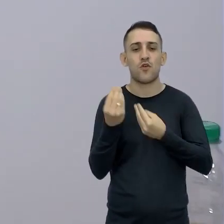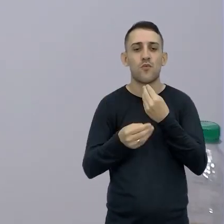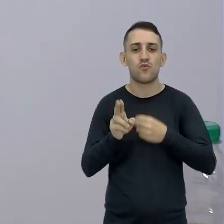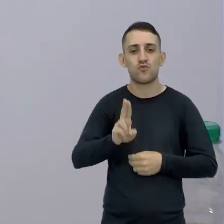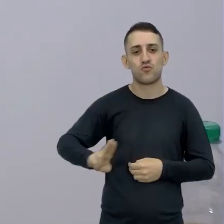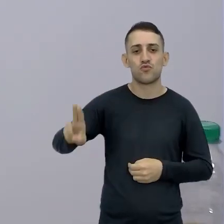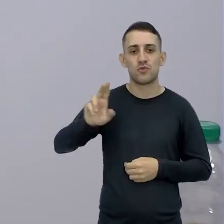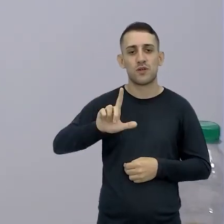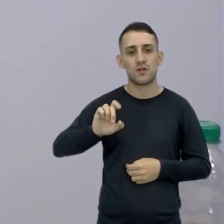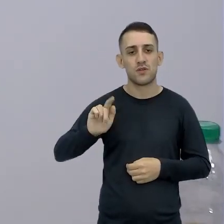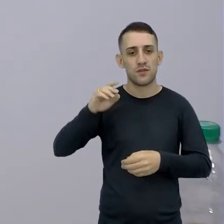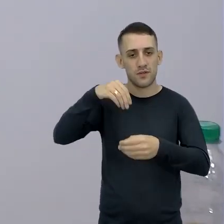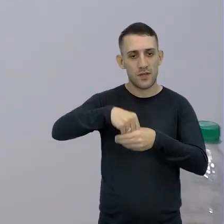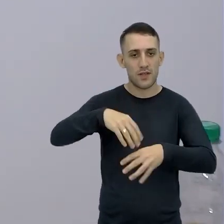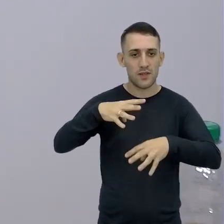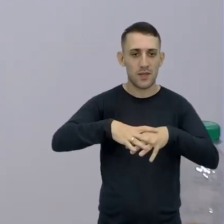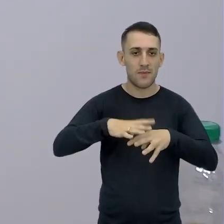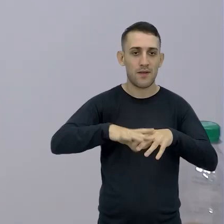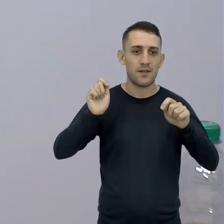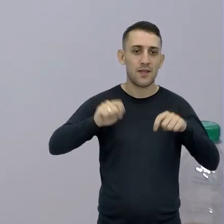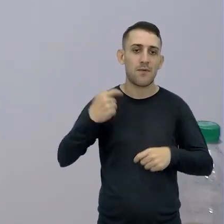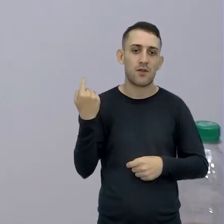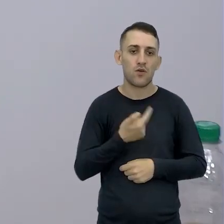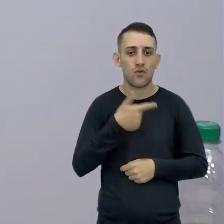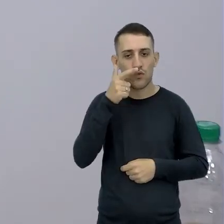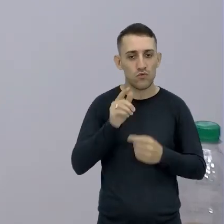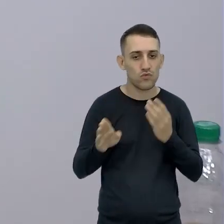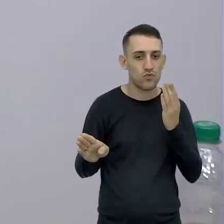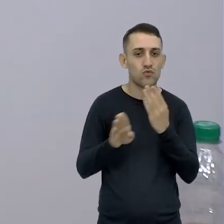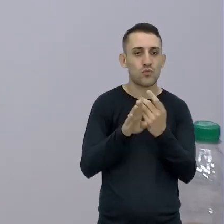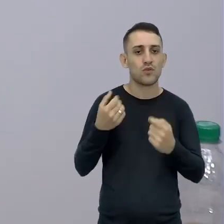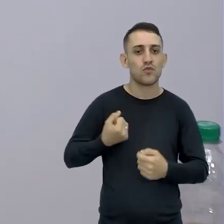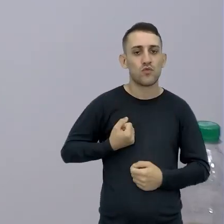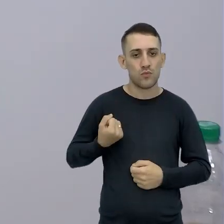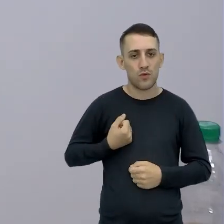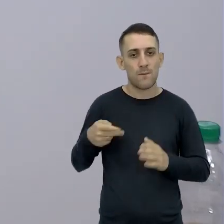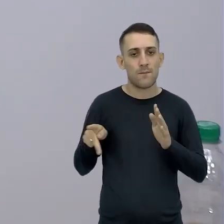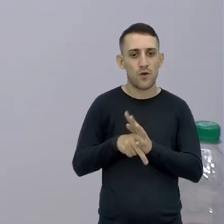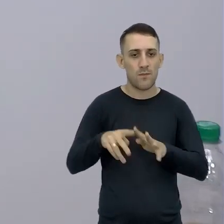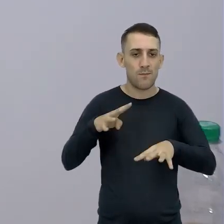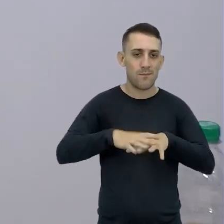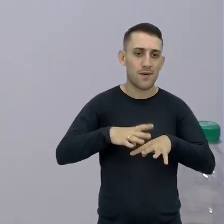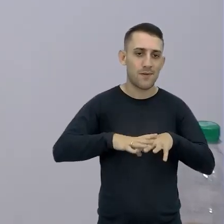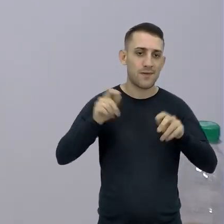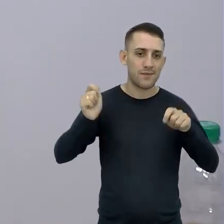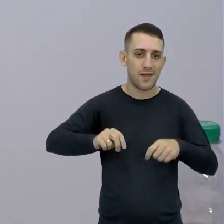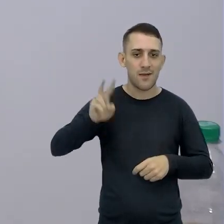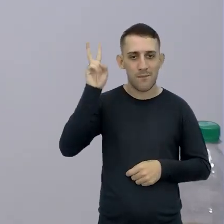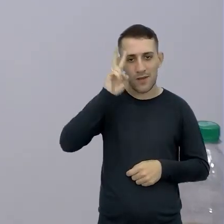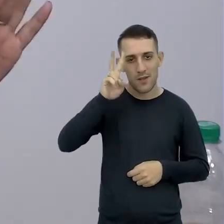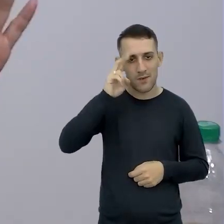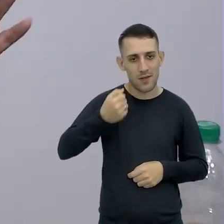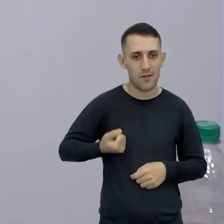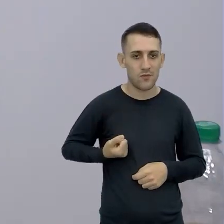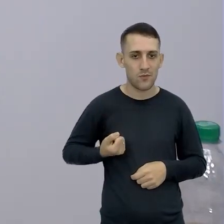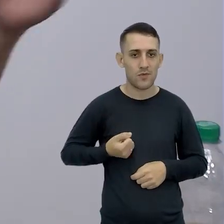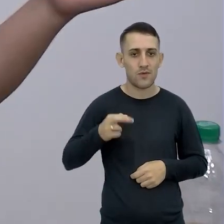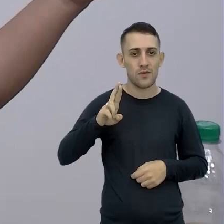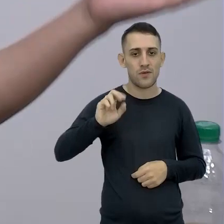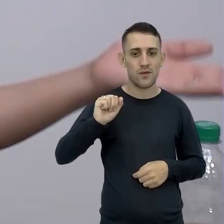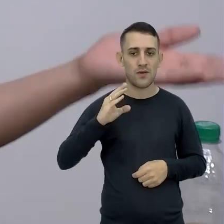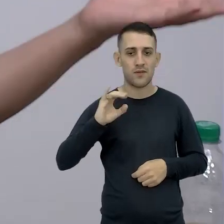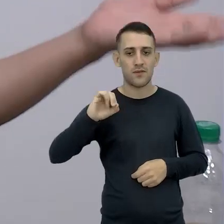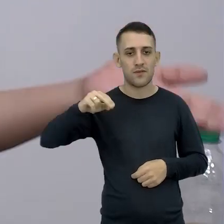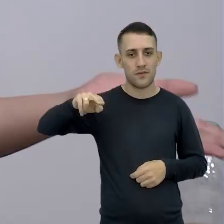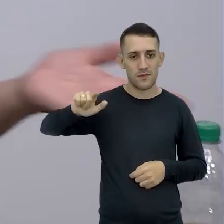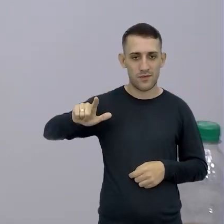importância dele Na matemática Para a gente identificar Esse número Só matemático Para lembrar Número racional Eu falo um número Gente É